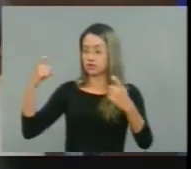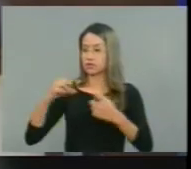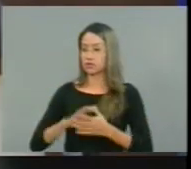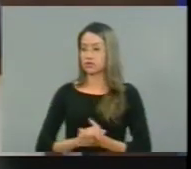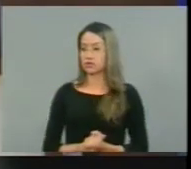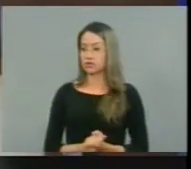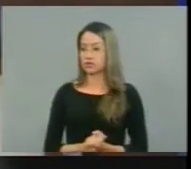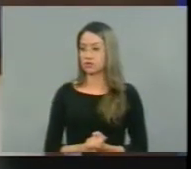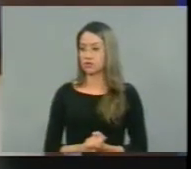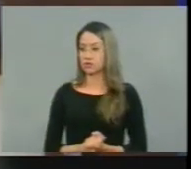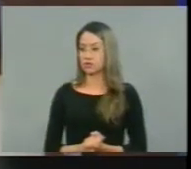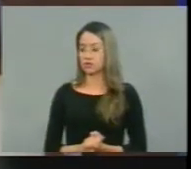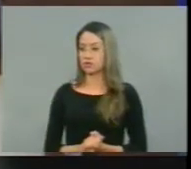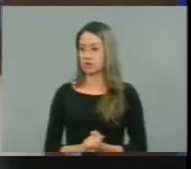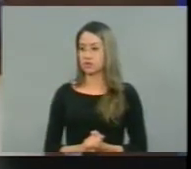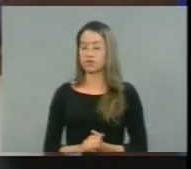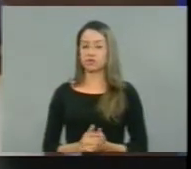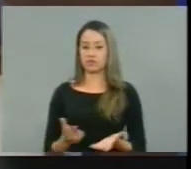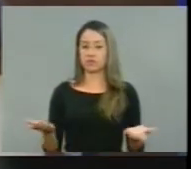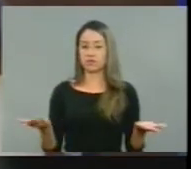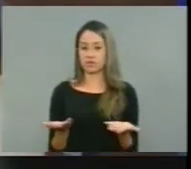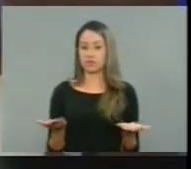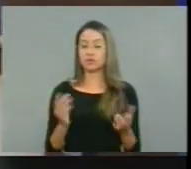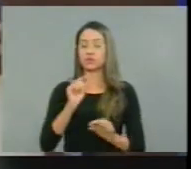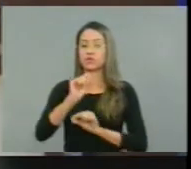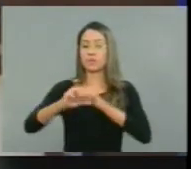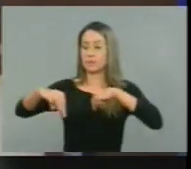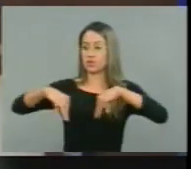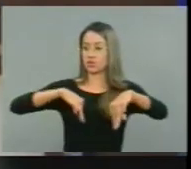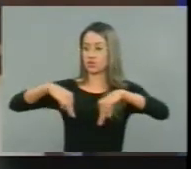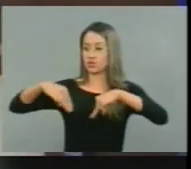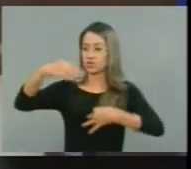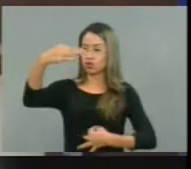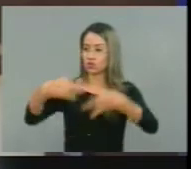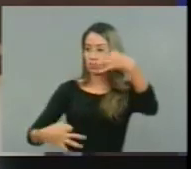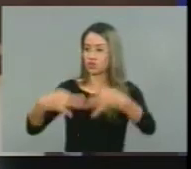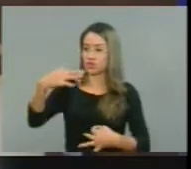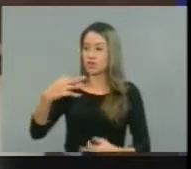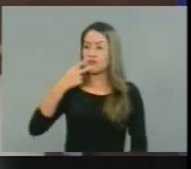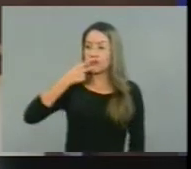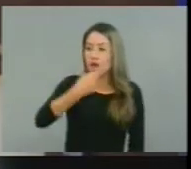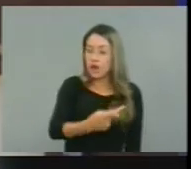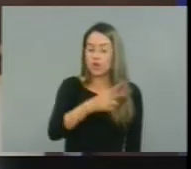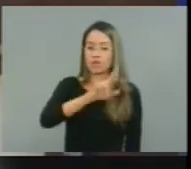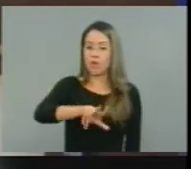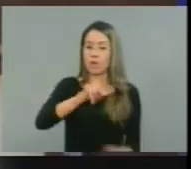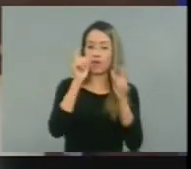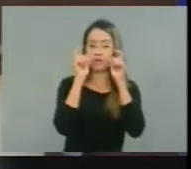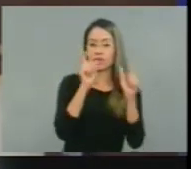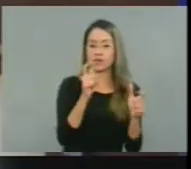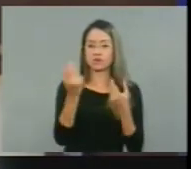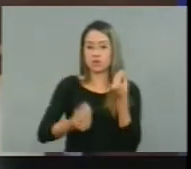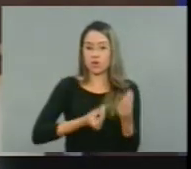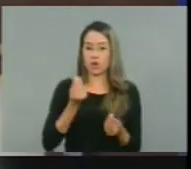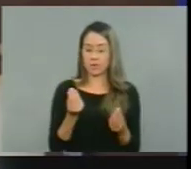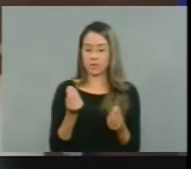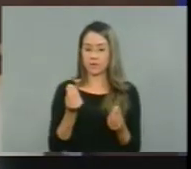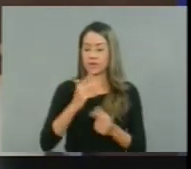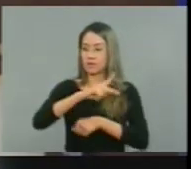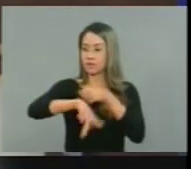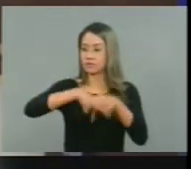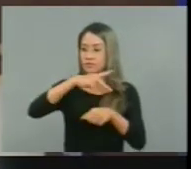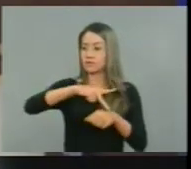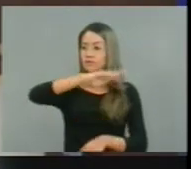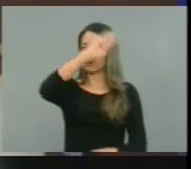nota repudiando as declarações do ministro da Justiça. Veja só, um país que tem 60 mil homicídios,